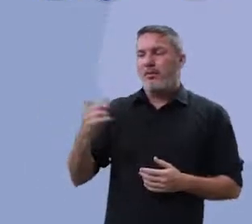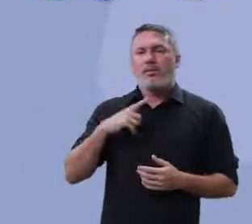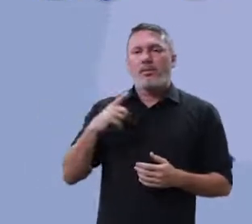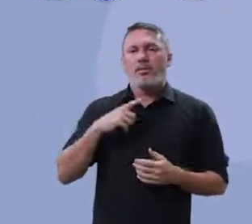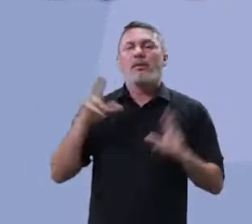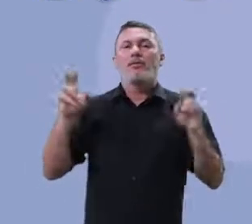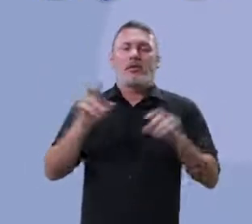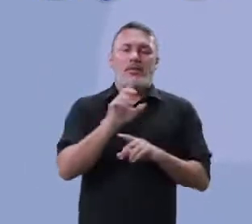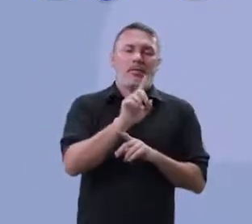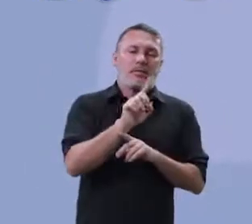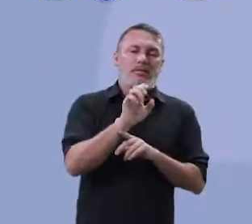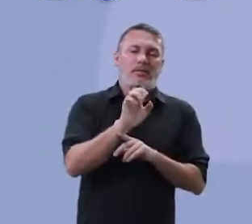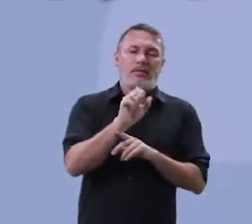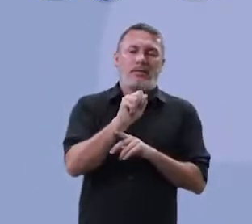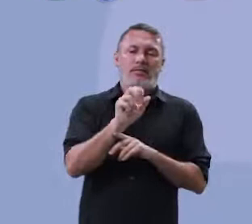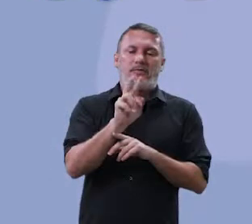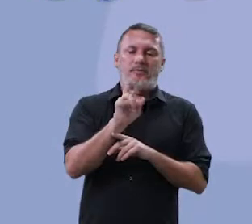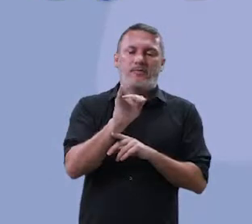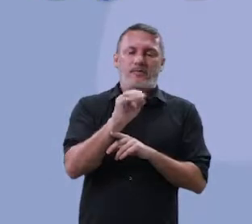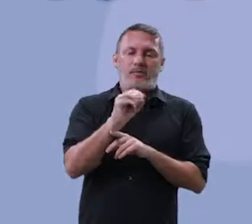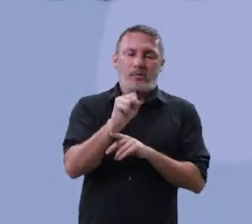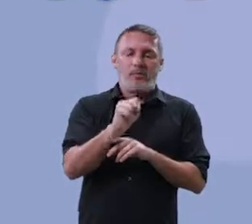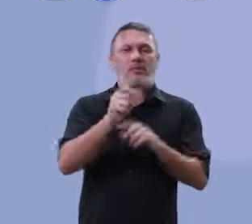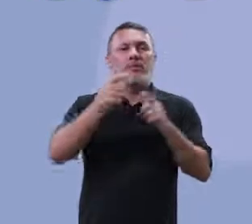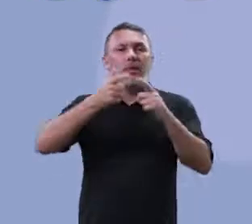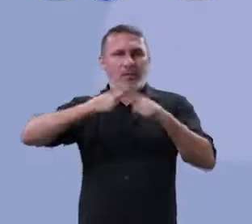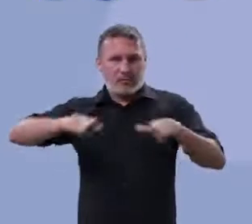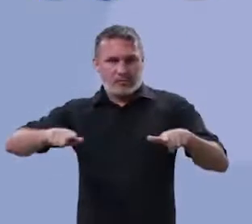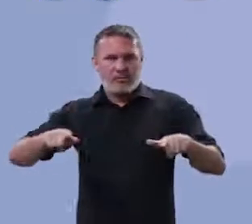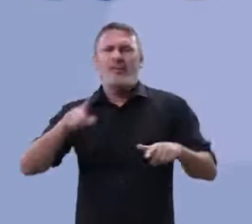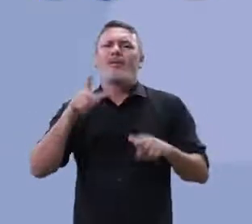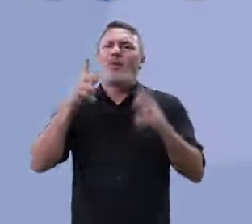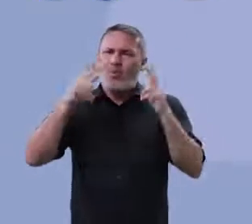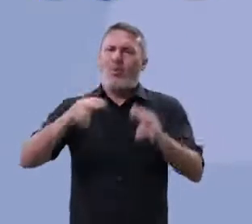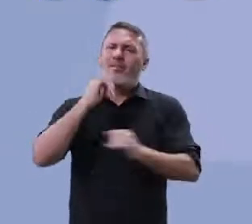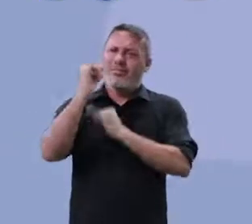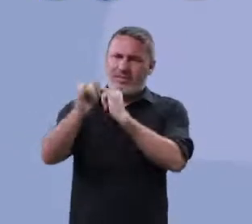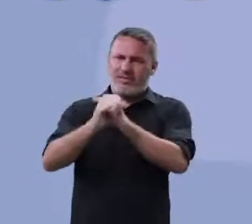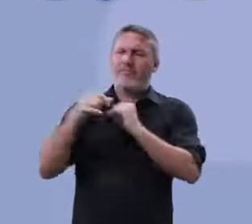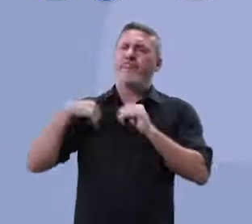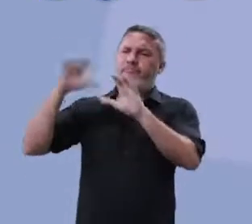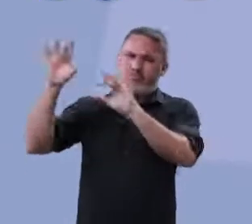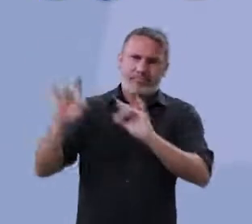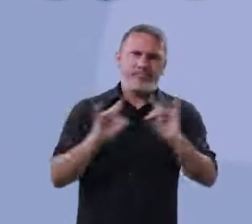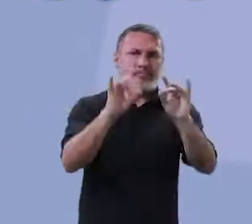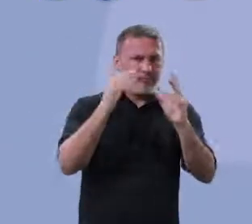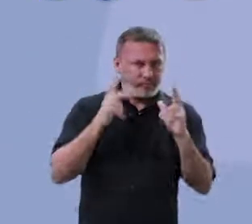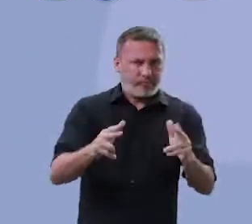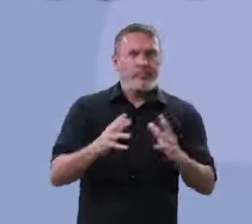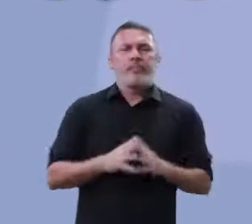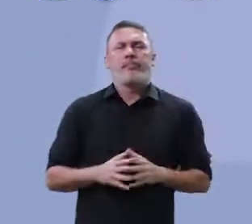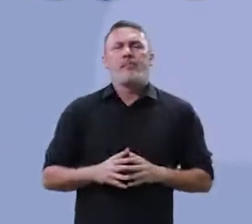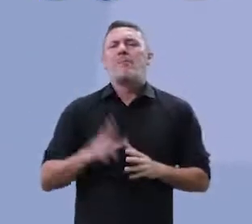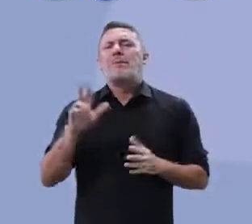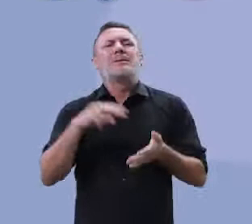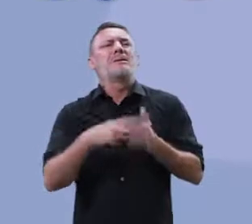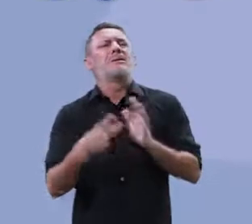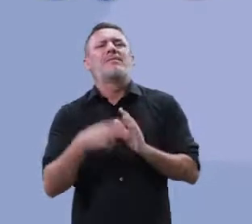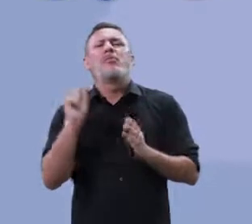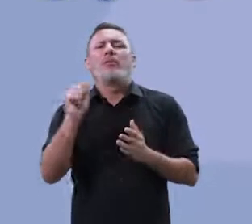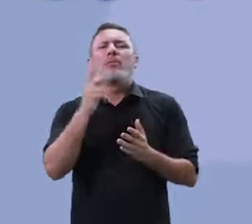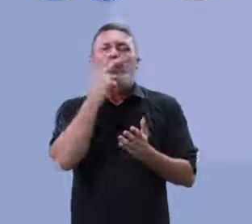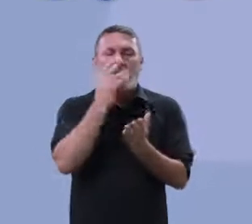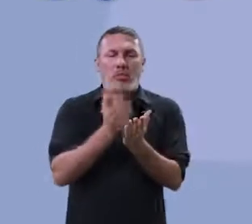chamada desvios gramaticais. Peguei essa tabela também lá do manual de redação. O ele vai classificar como